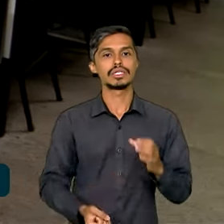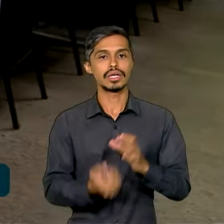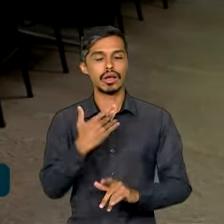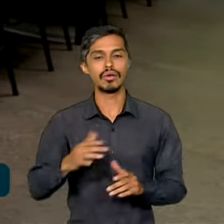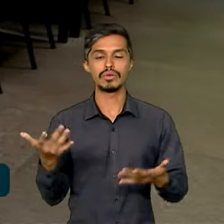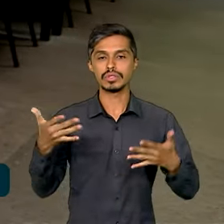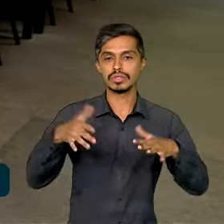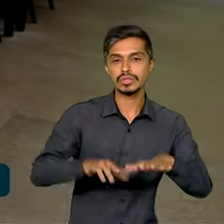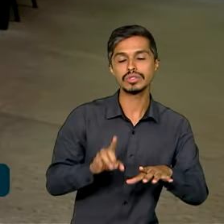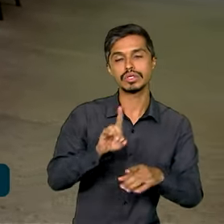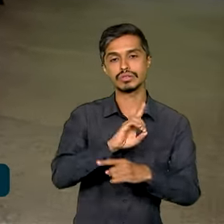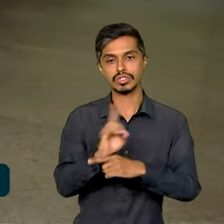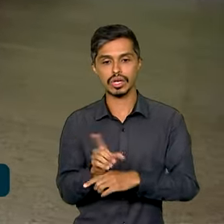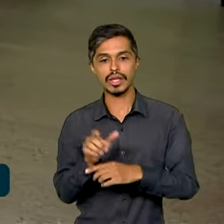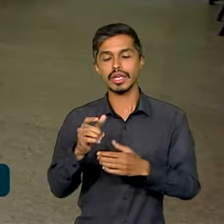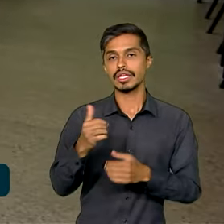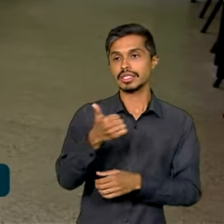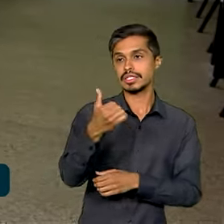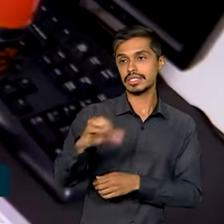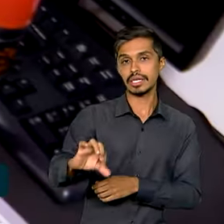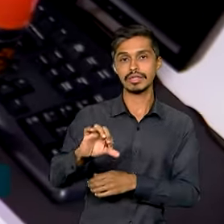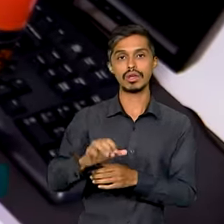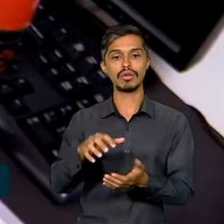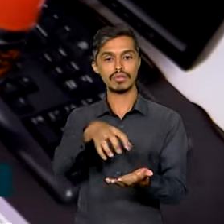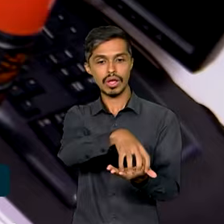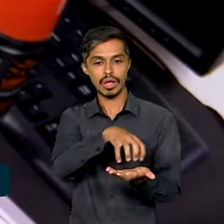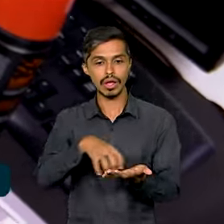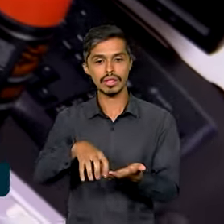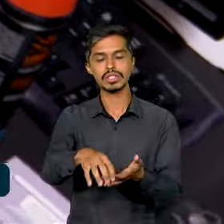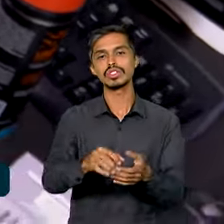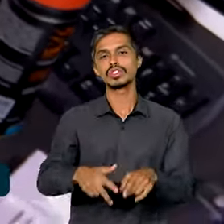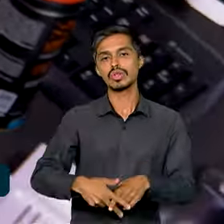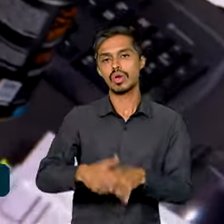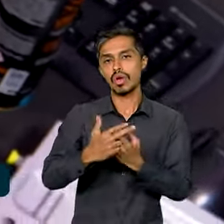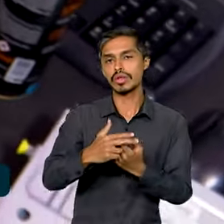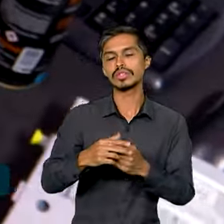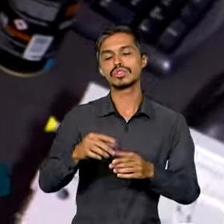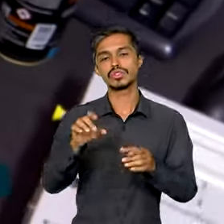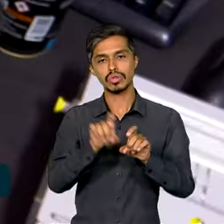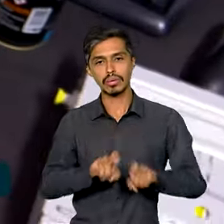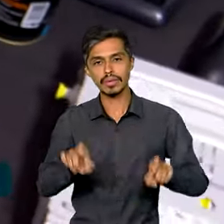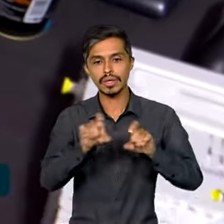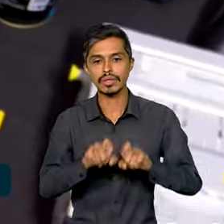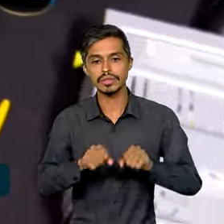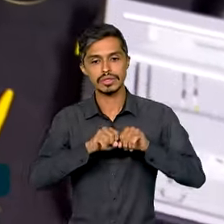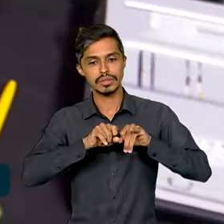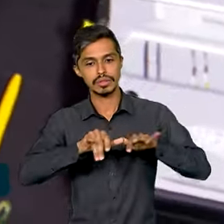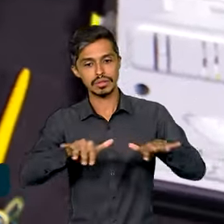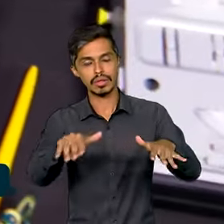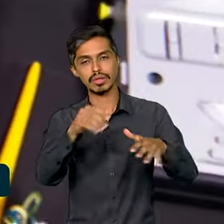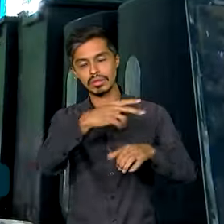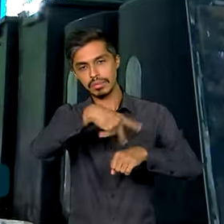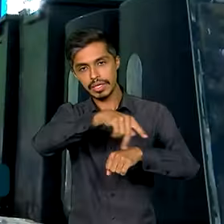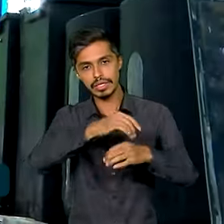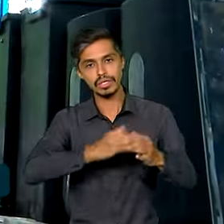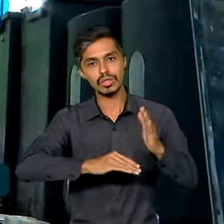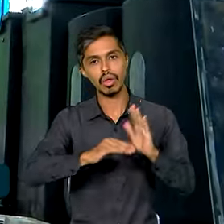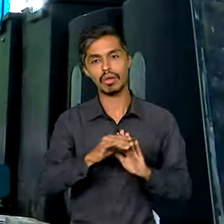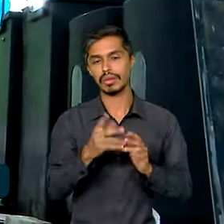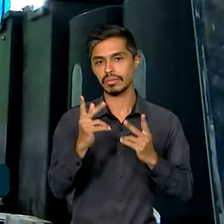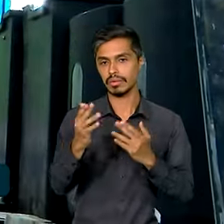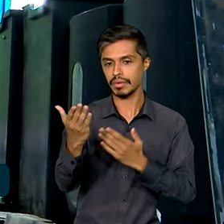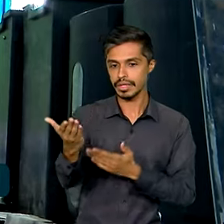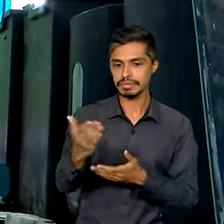inclusão digital em 19 centros de recondicionamento de computadores espalhados pelo país, como